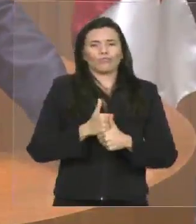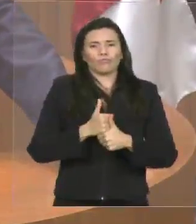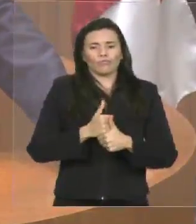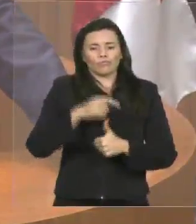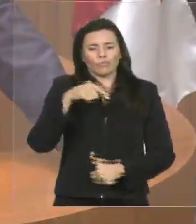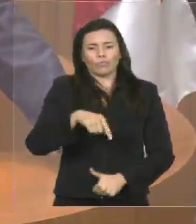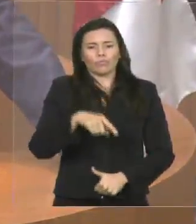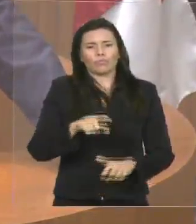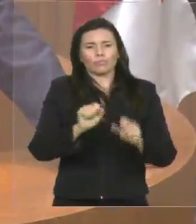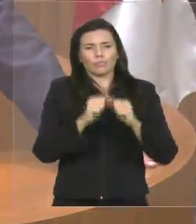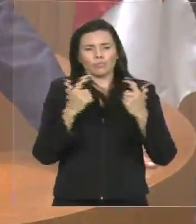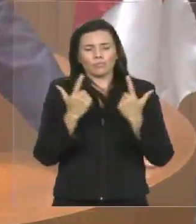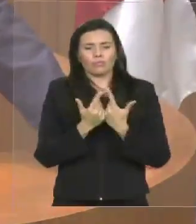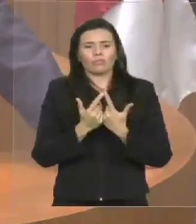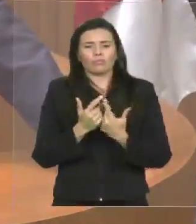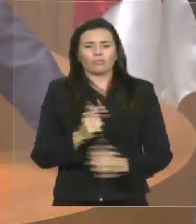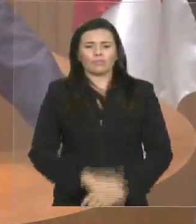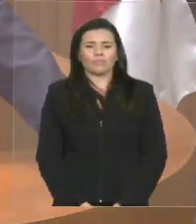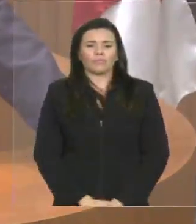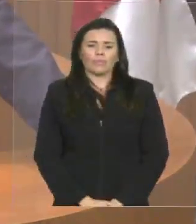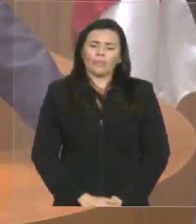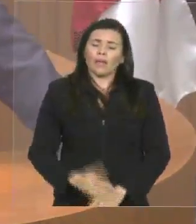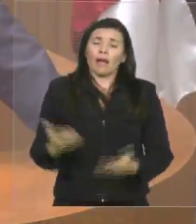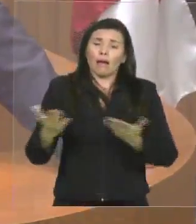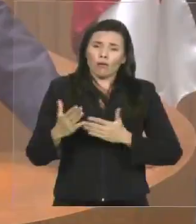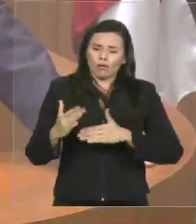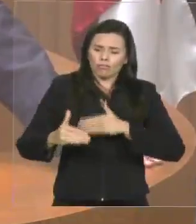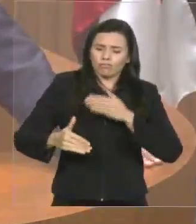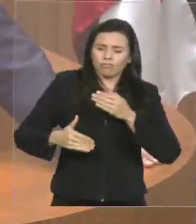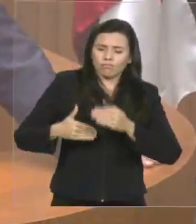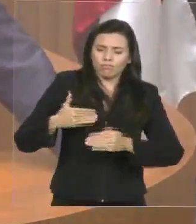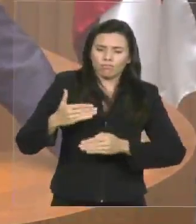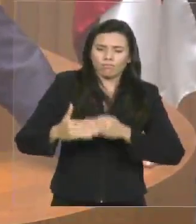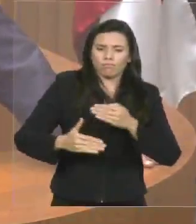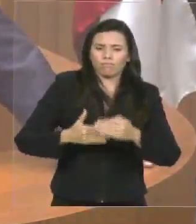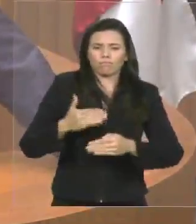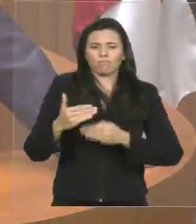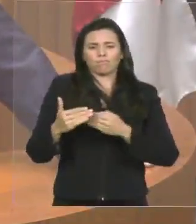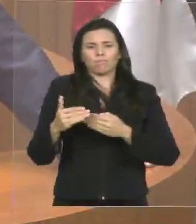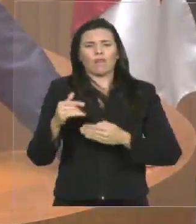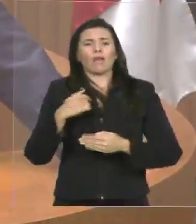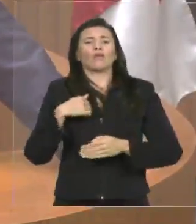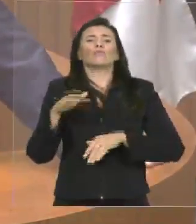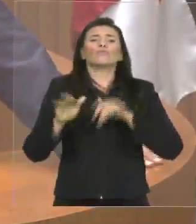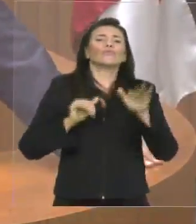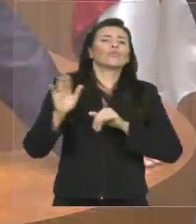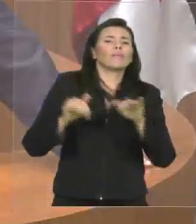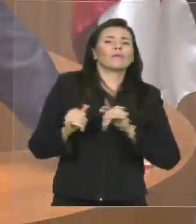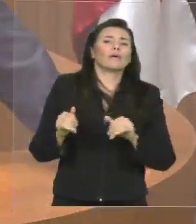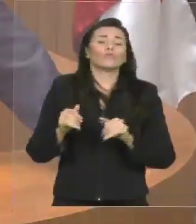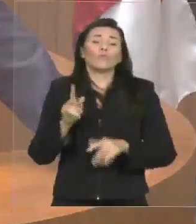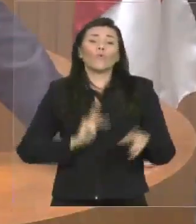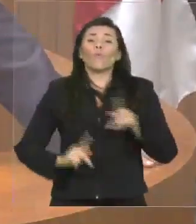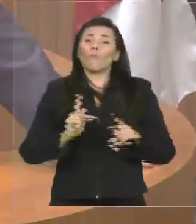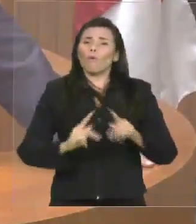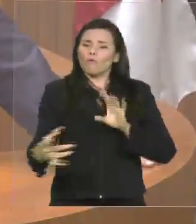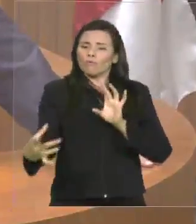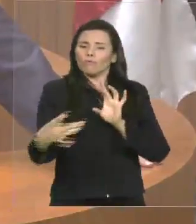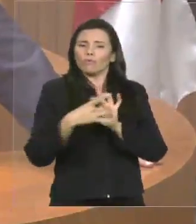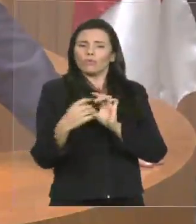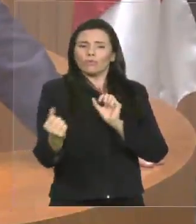para, com mais força popular, política, a gente conseguir